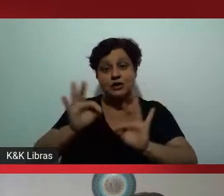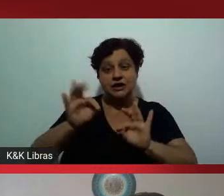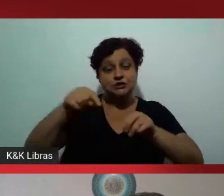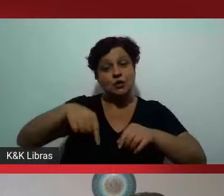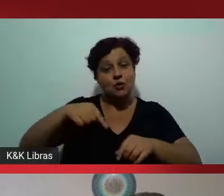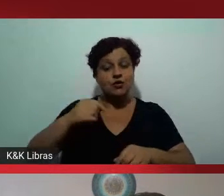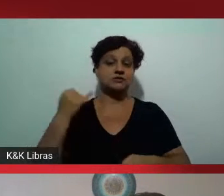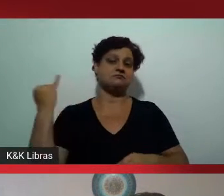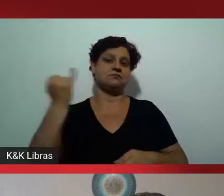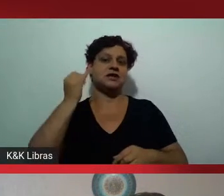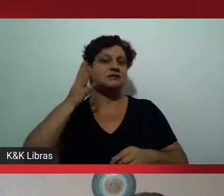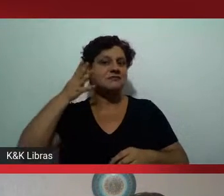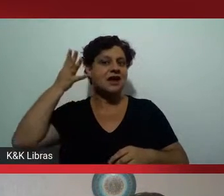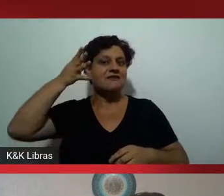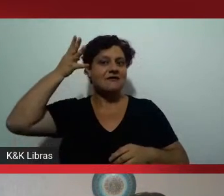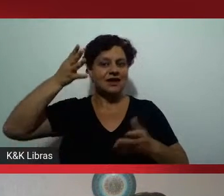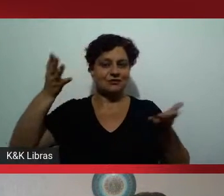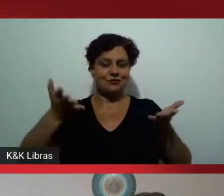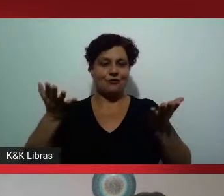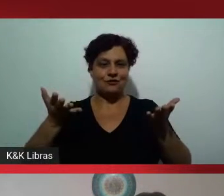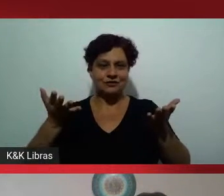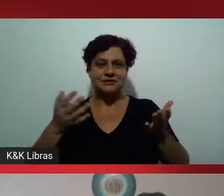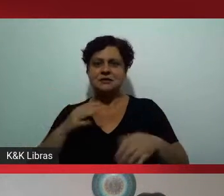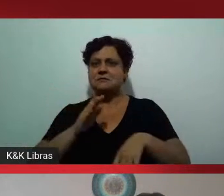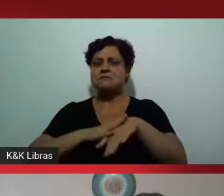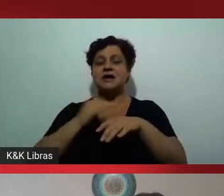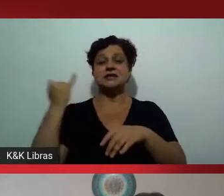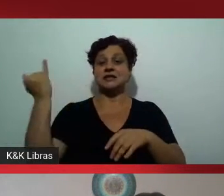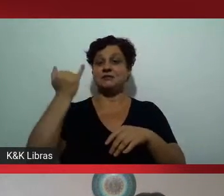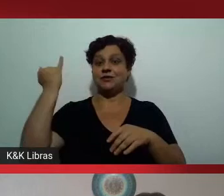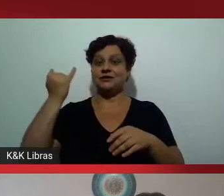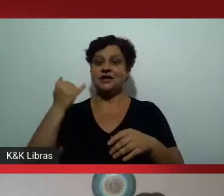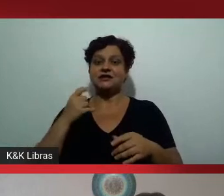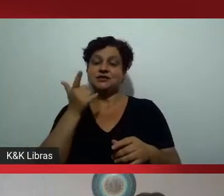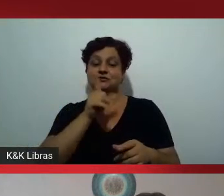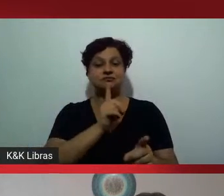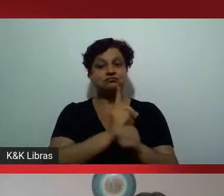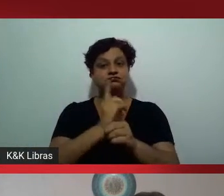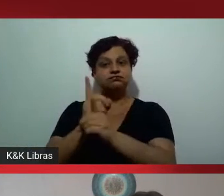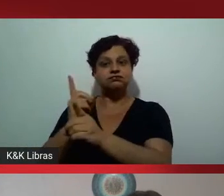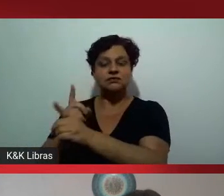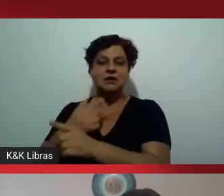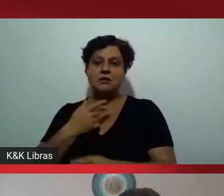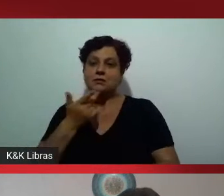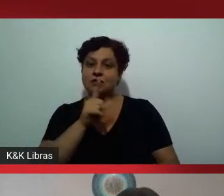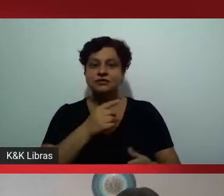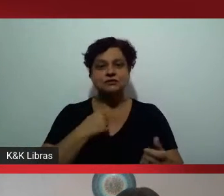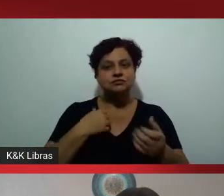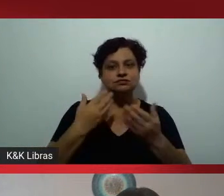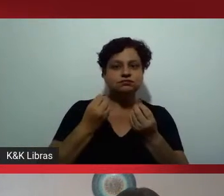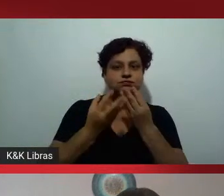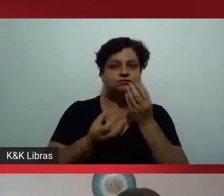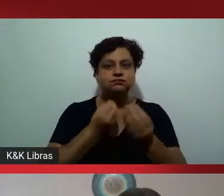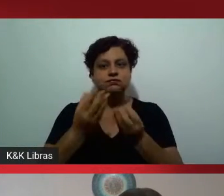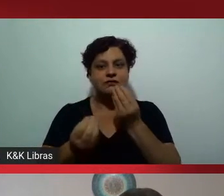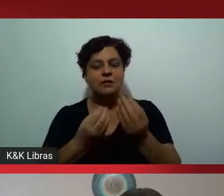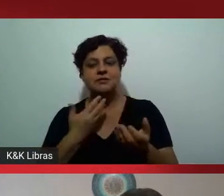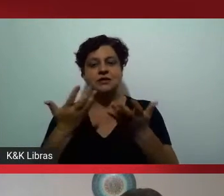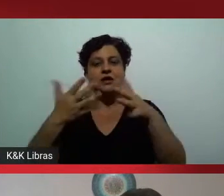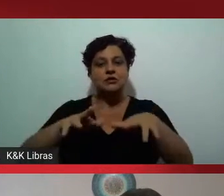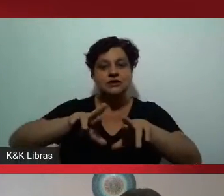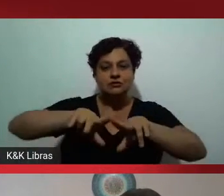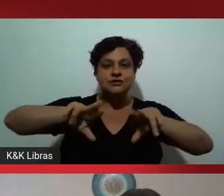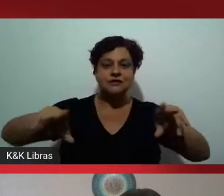talvez tenha se tornado o mais importante de todos os eventos que ocorrem anualmente, tratando de inclusão, diversidade e